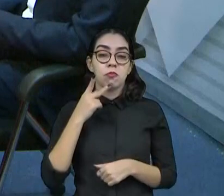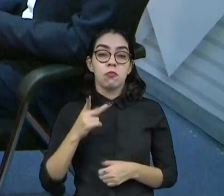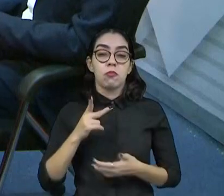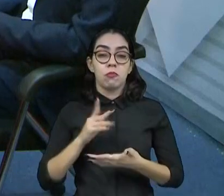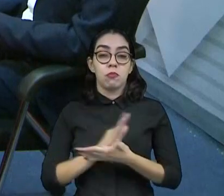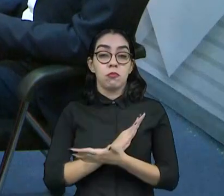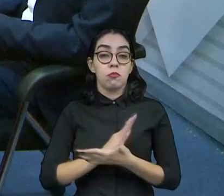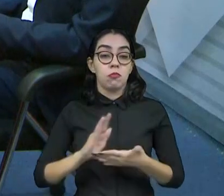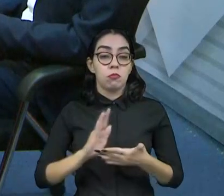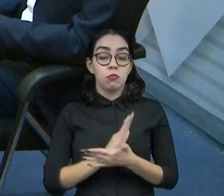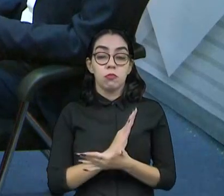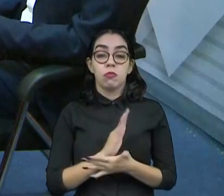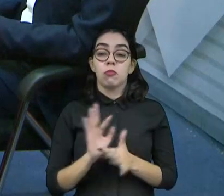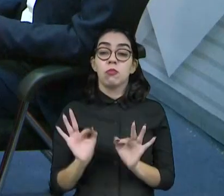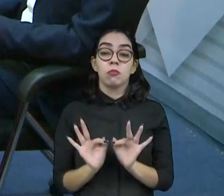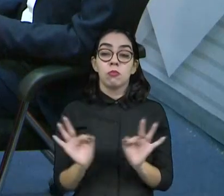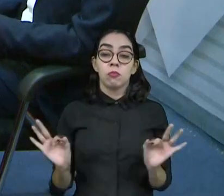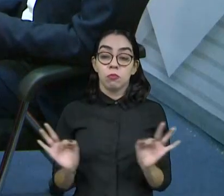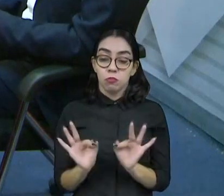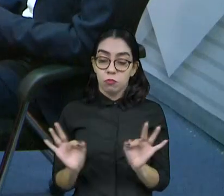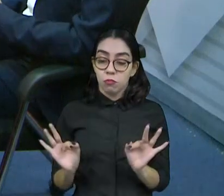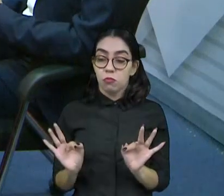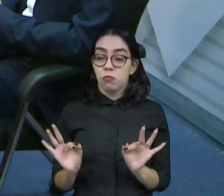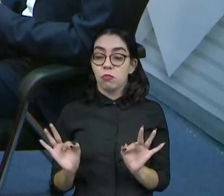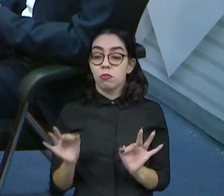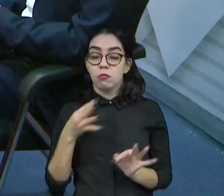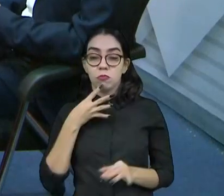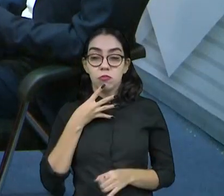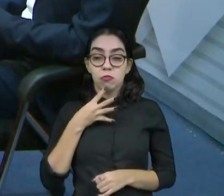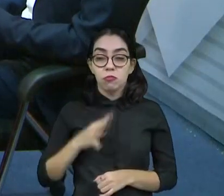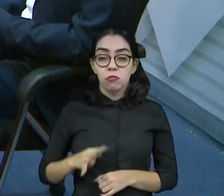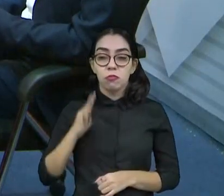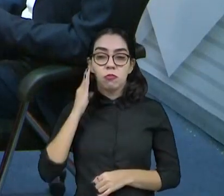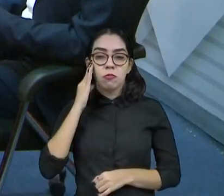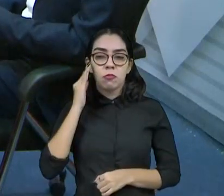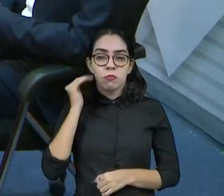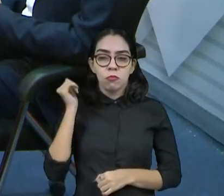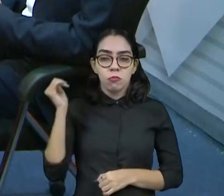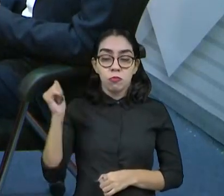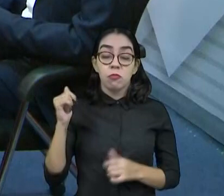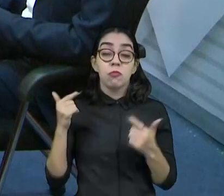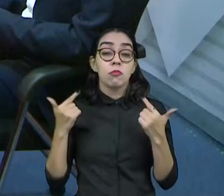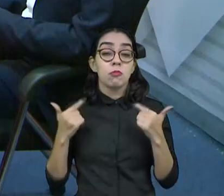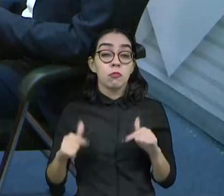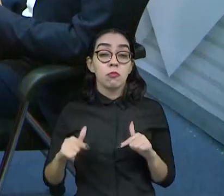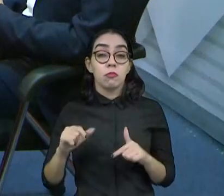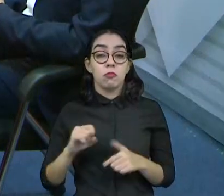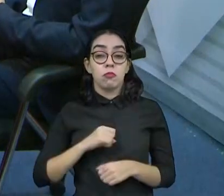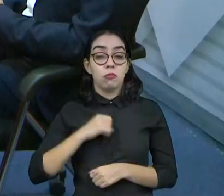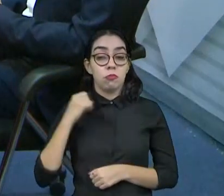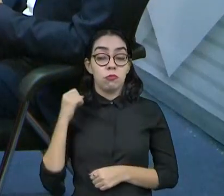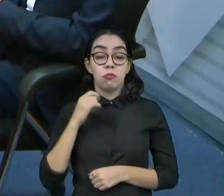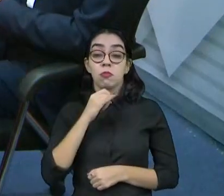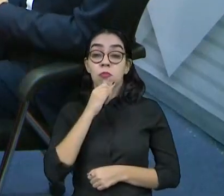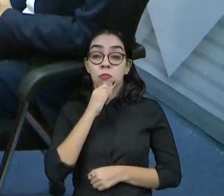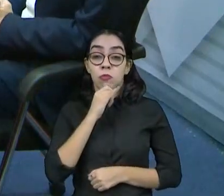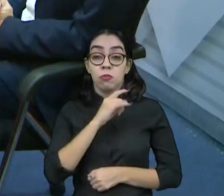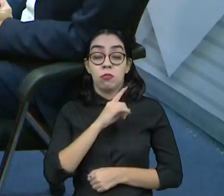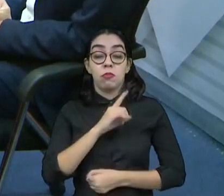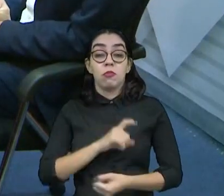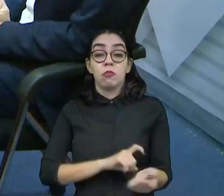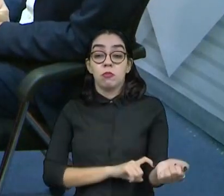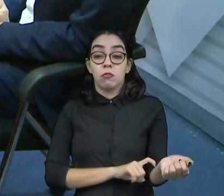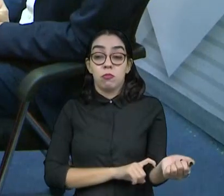ótimo começar lá embaixo, porque quem é desconhecido, porque não tem rejeição, então você pode... É engraçado. Porque o Elmano, por exemplo,